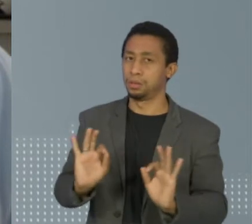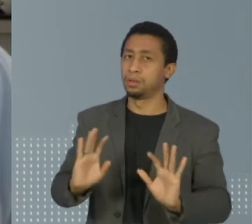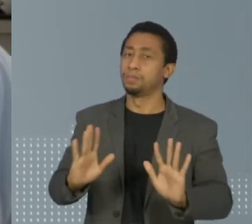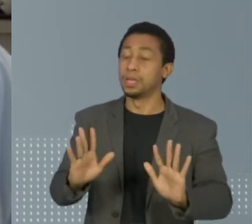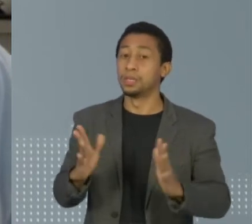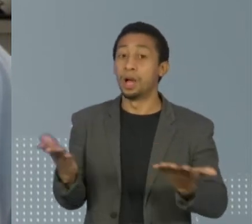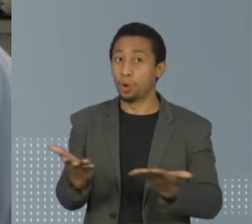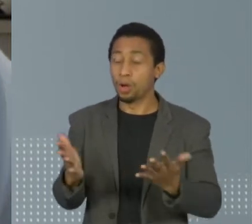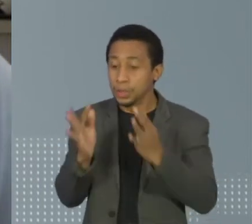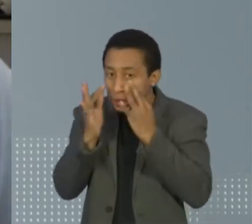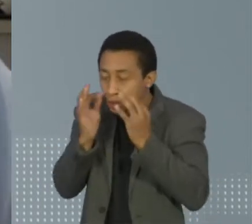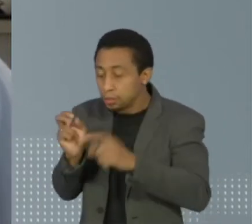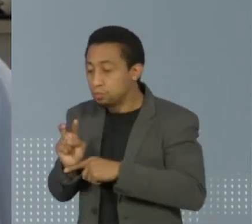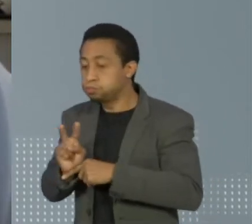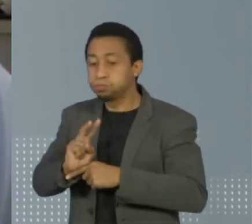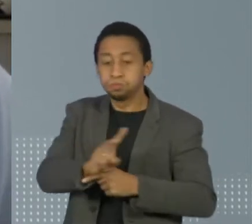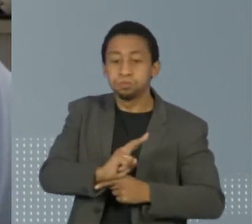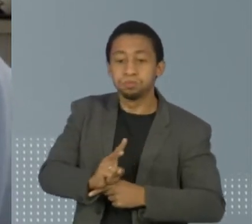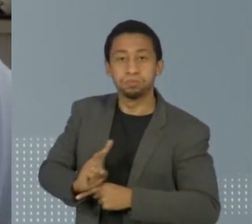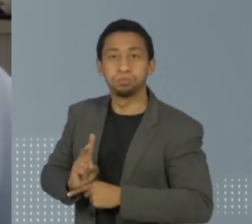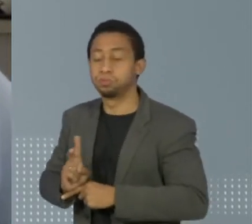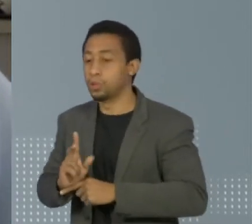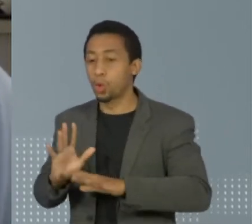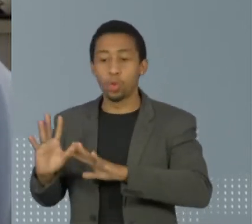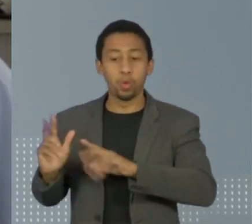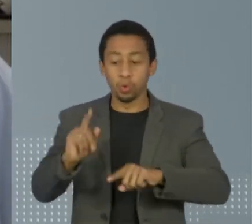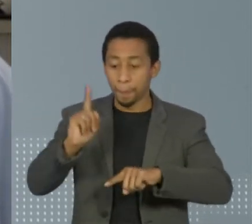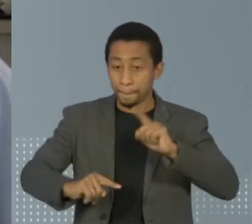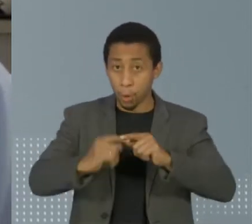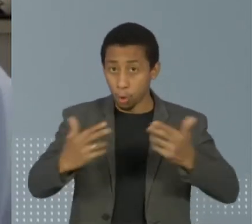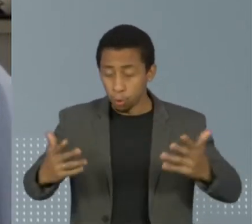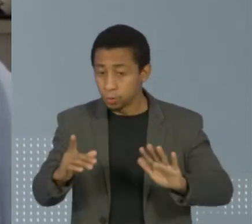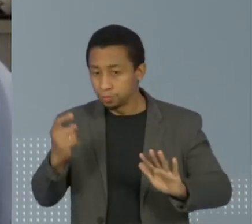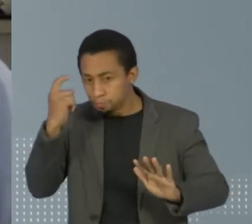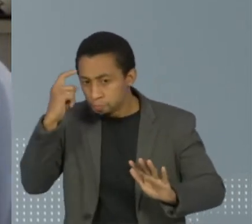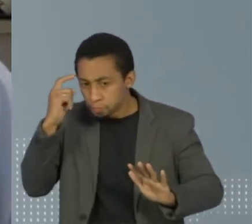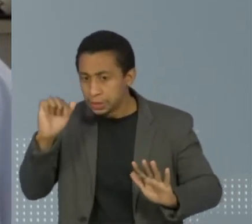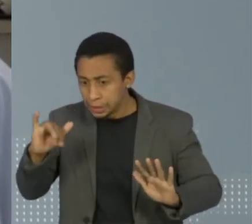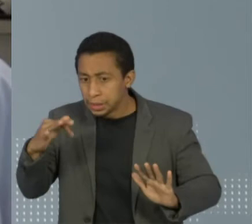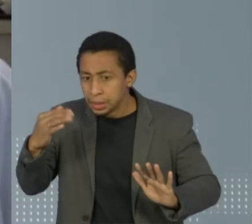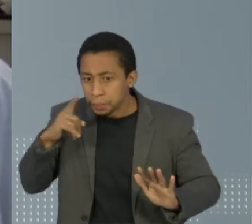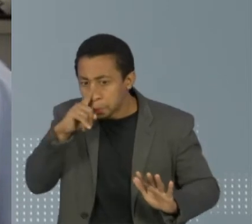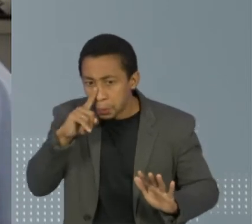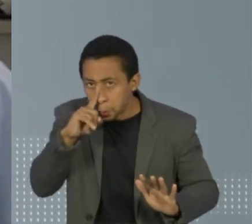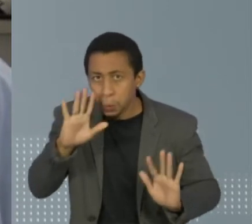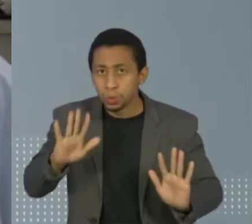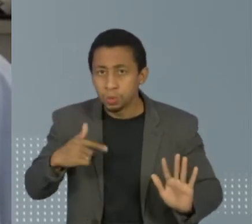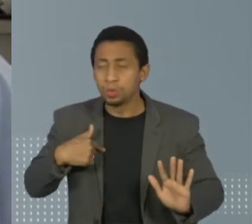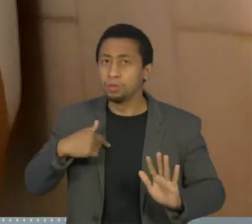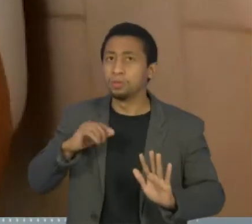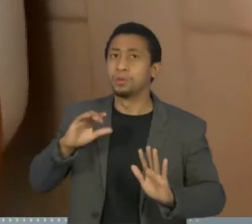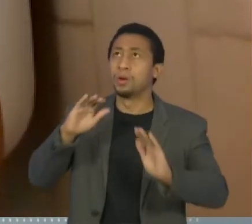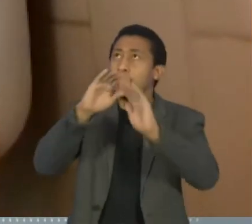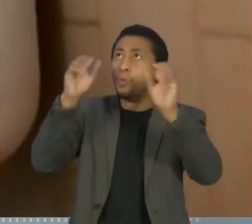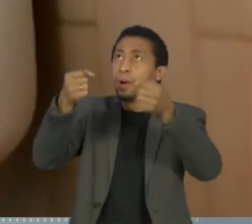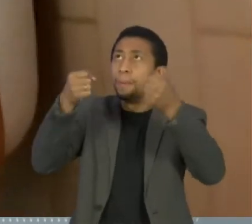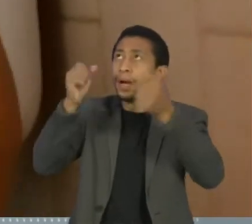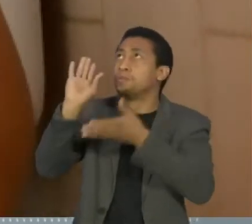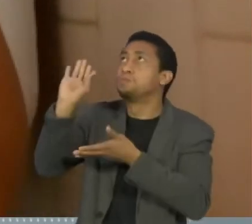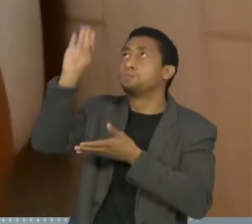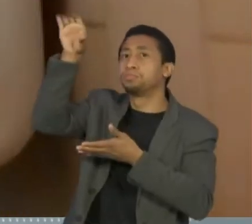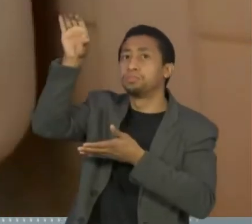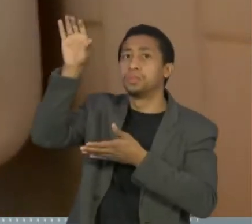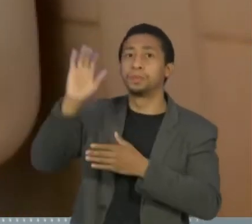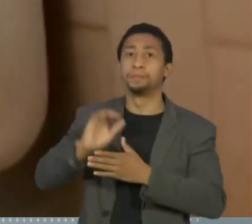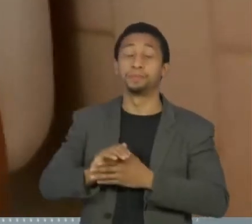mais atenta. Eu sempre coloco todos os produtos que eu acho que pode machucar, eu coloco em cima do armário. Por mais que o produto